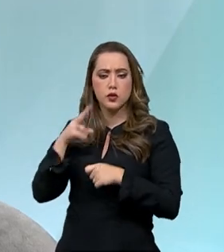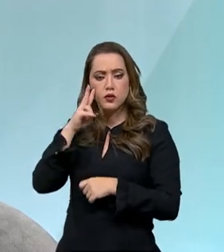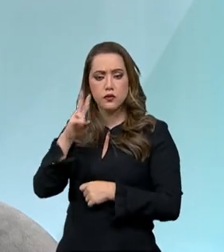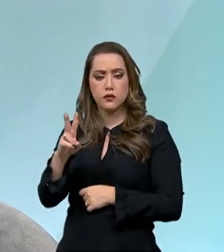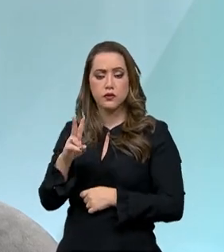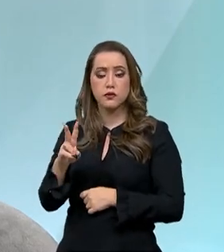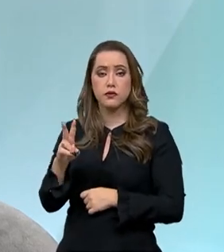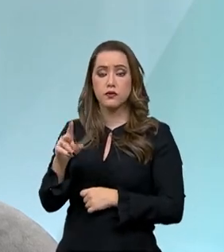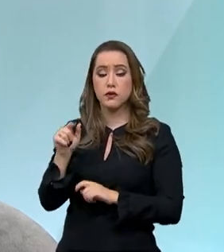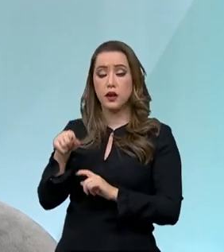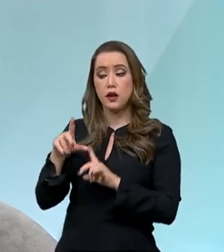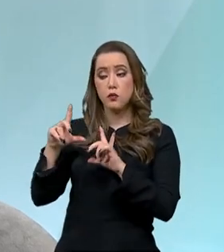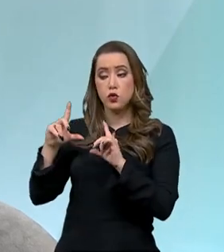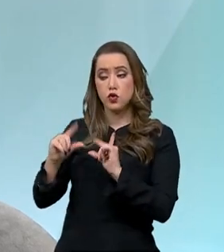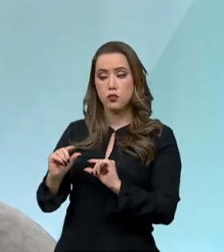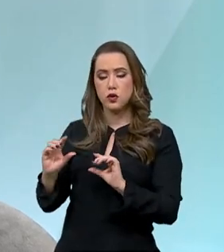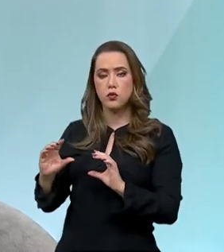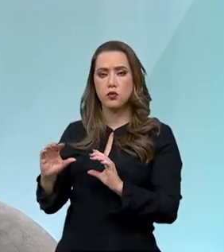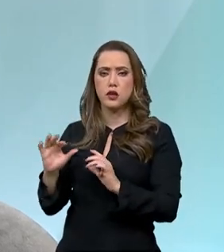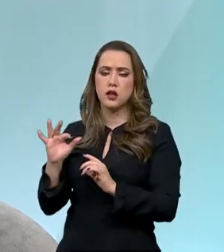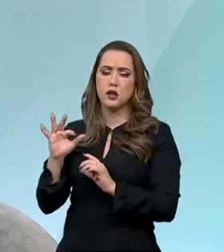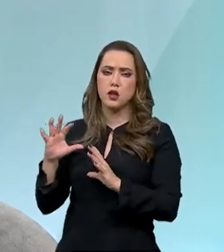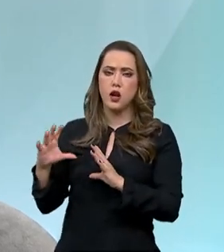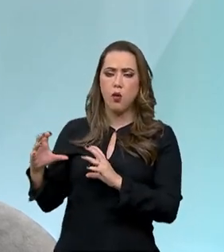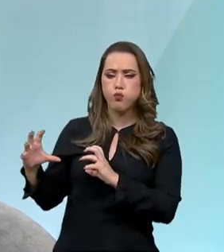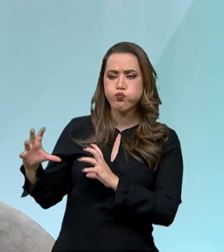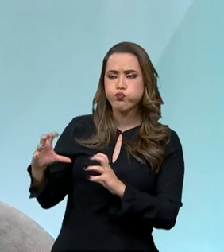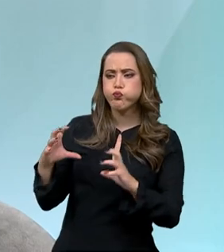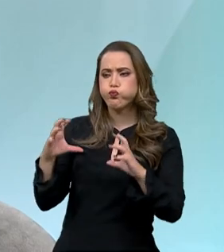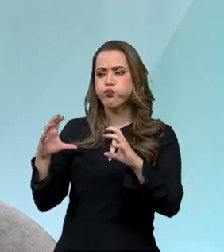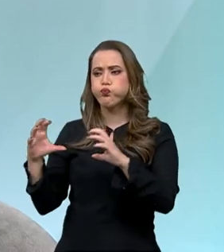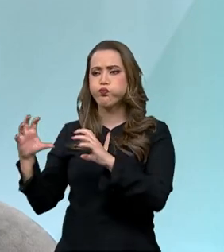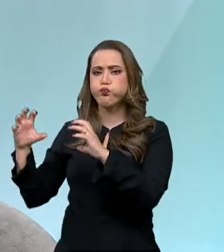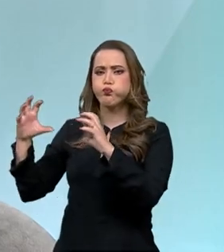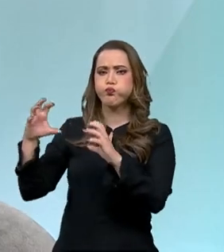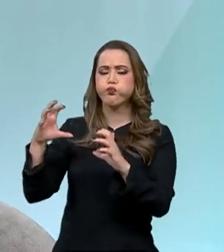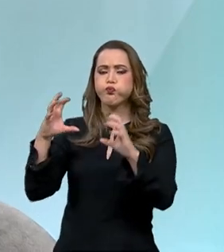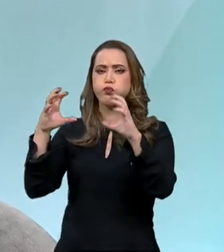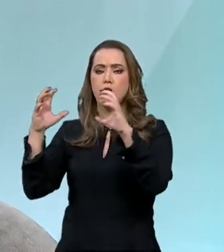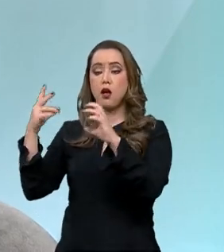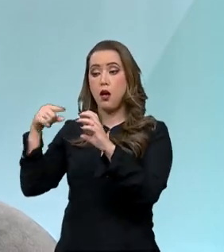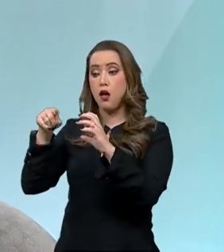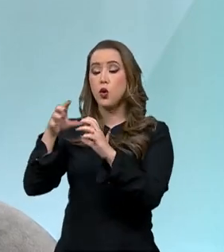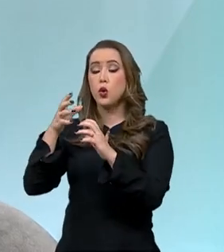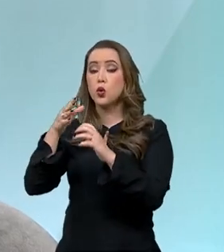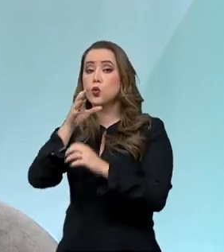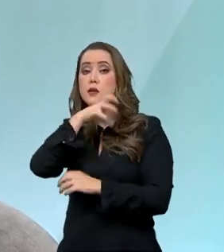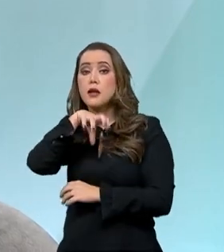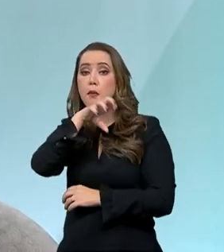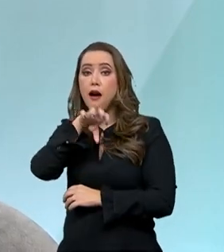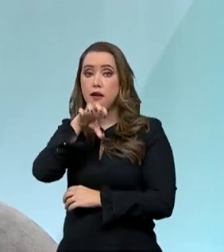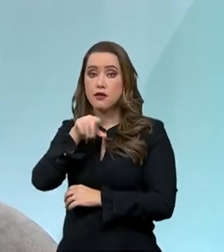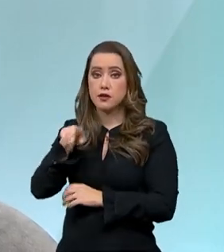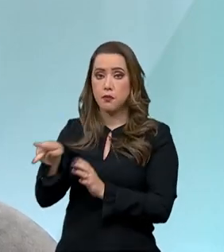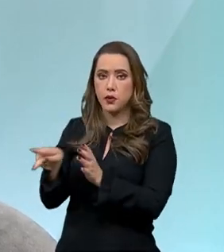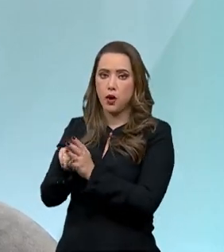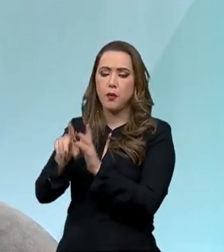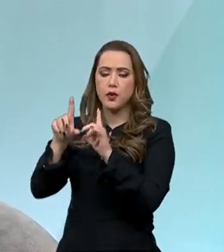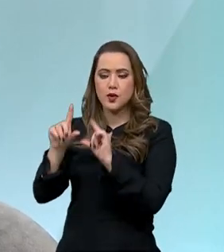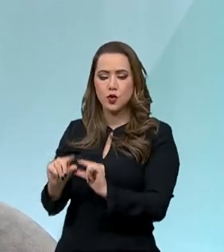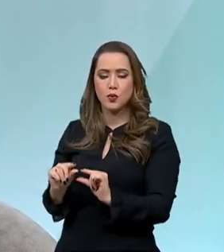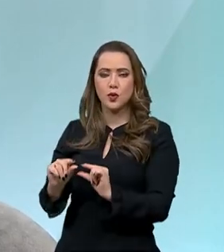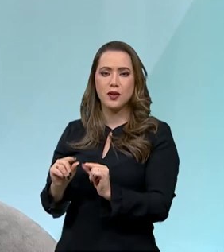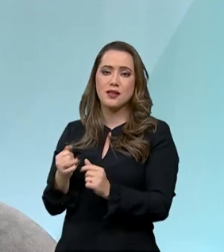carbono, vamos dizer, de gás de efeito estufa que é produzido pelos animais, pode ser neutralizado pela agricultura